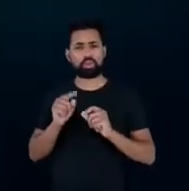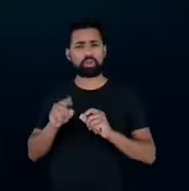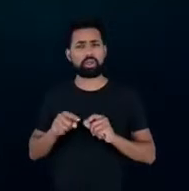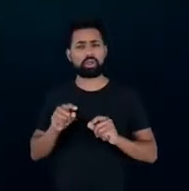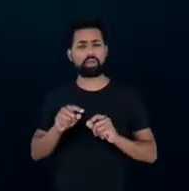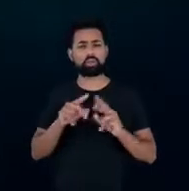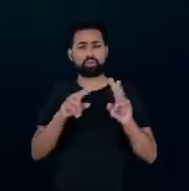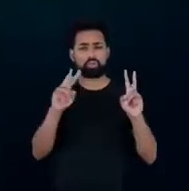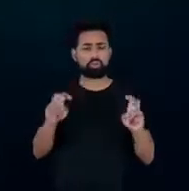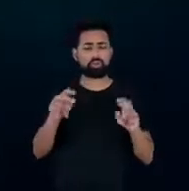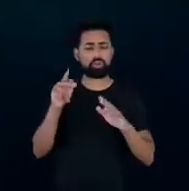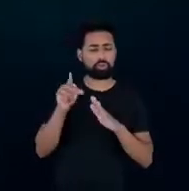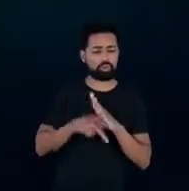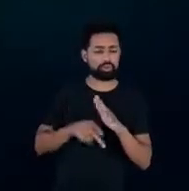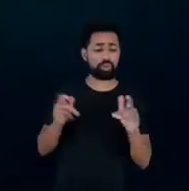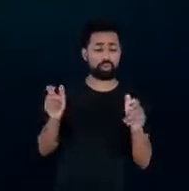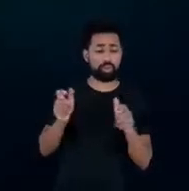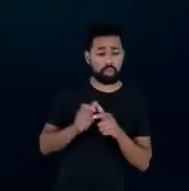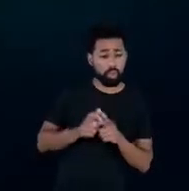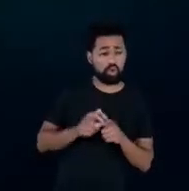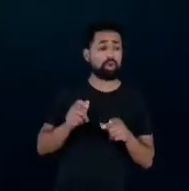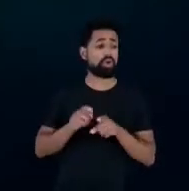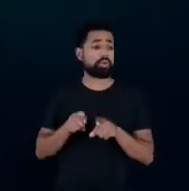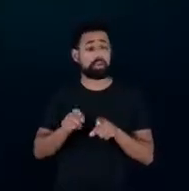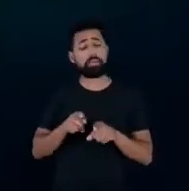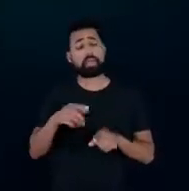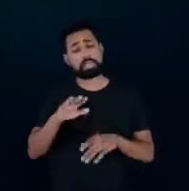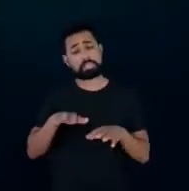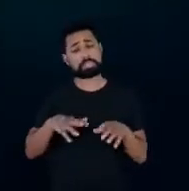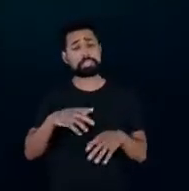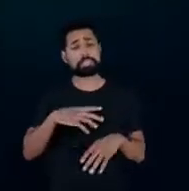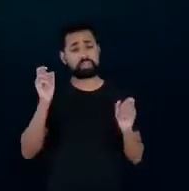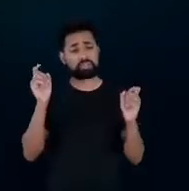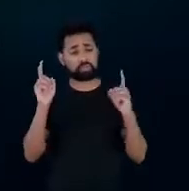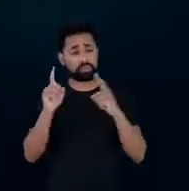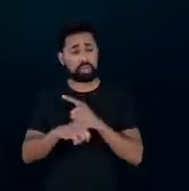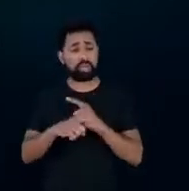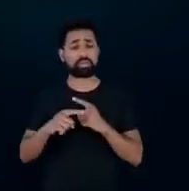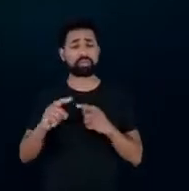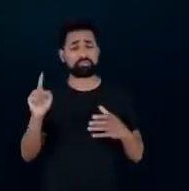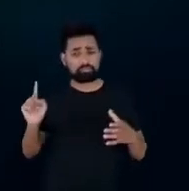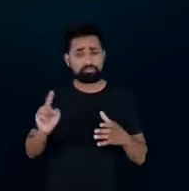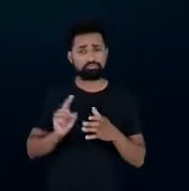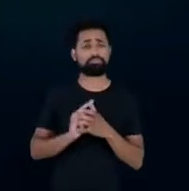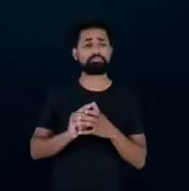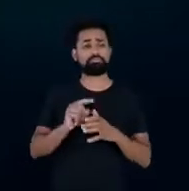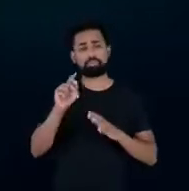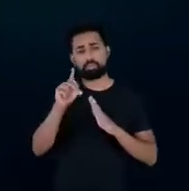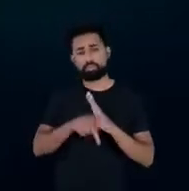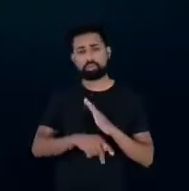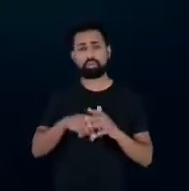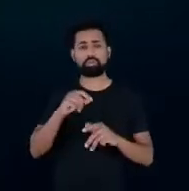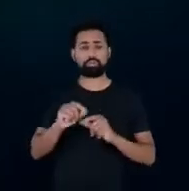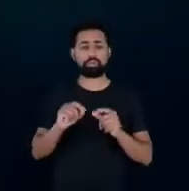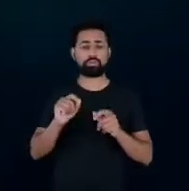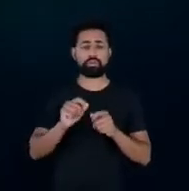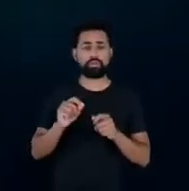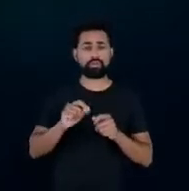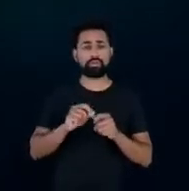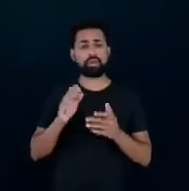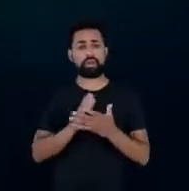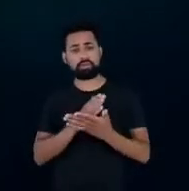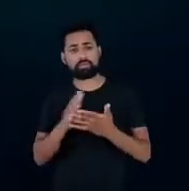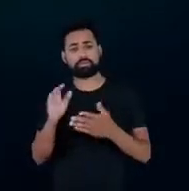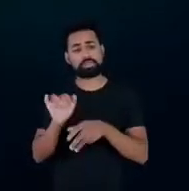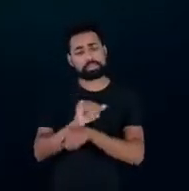projetos serem menores, de se ter dificuldade de se agregar a esses projetos para fazer algum mecanismo de mercado